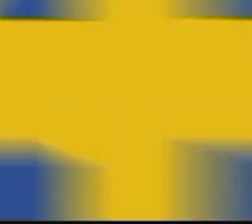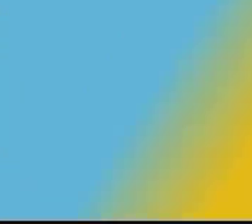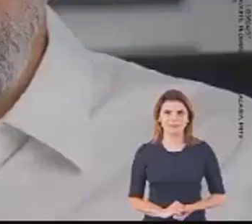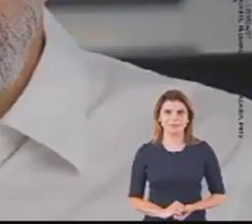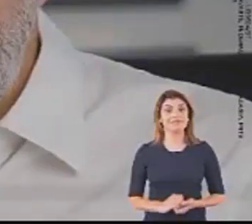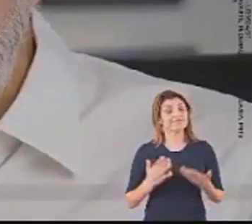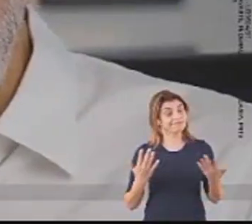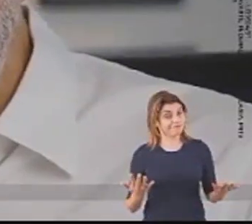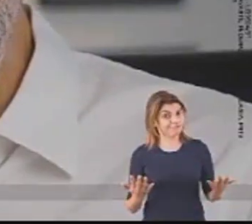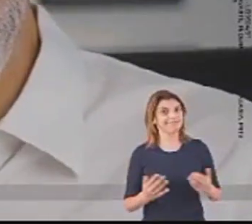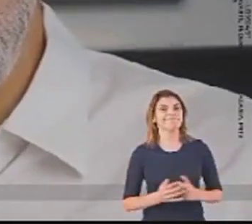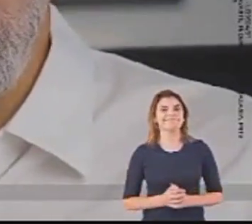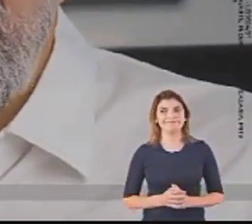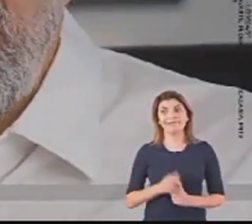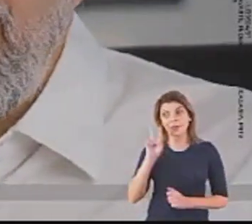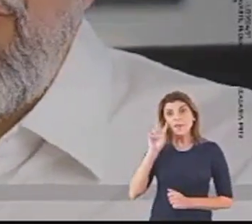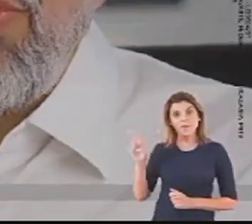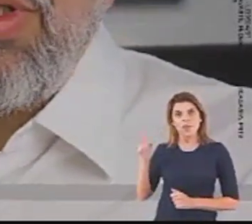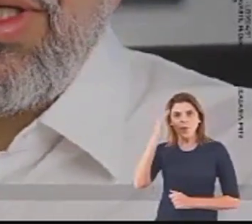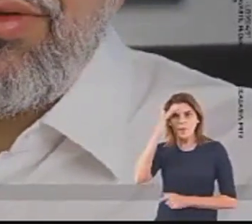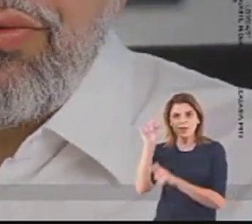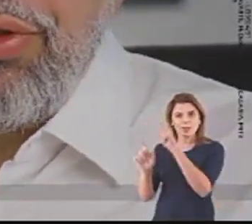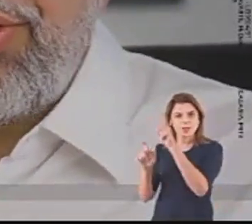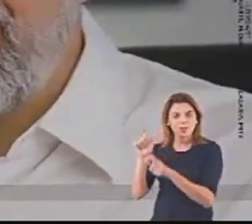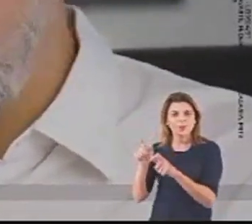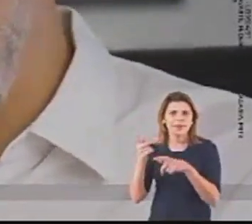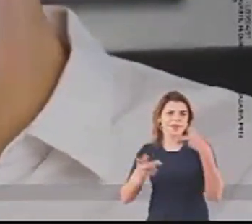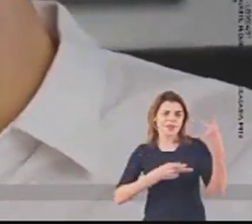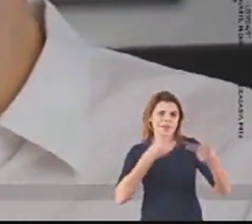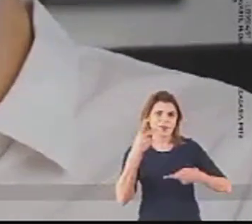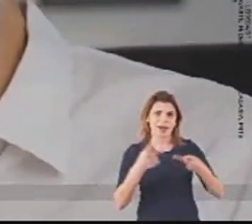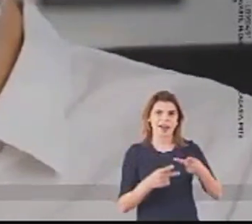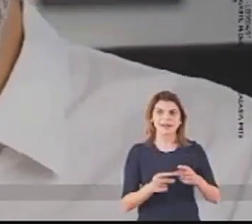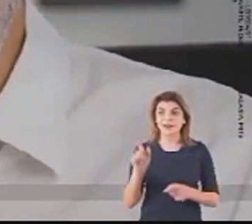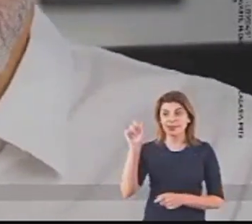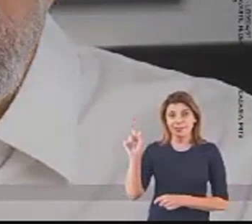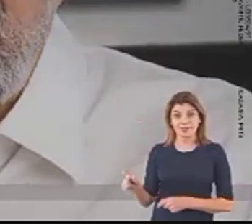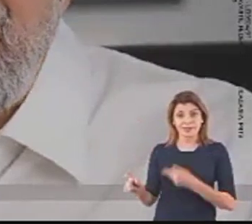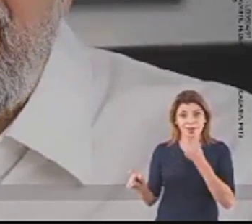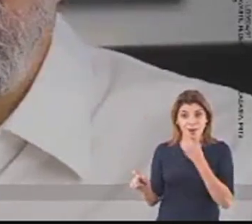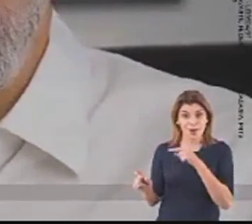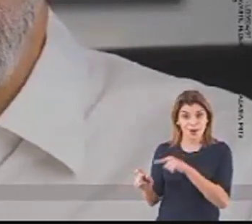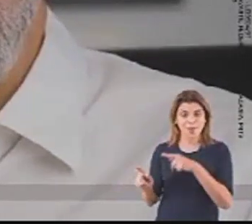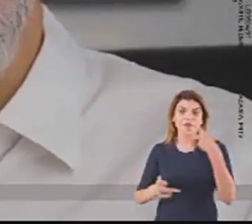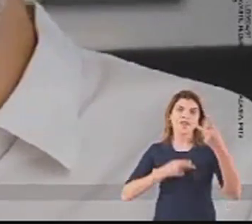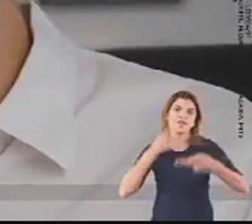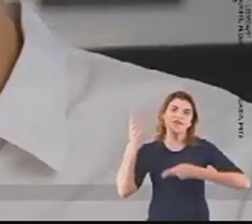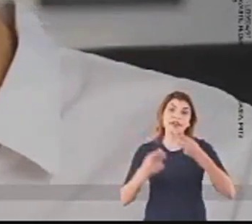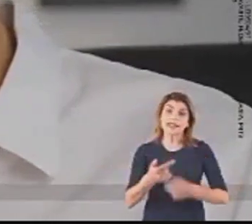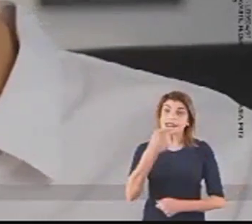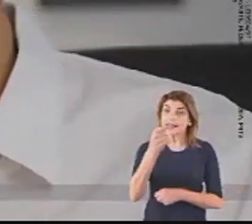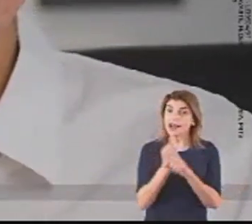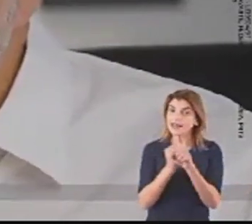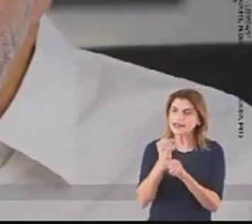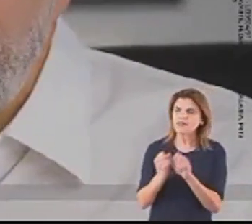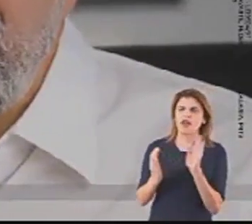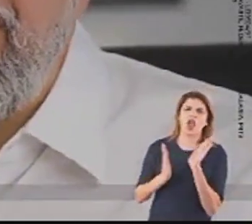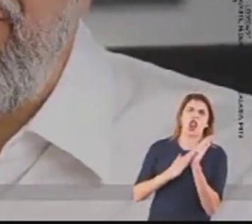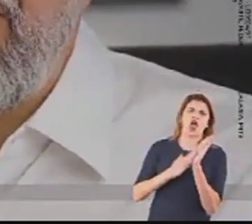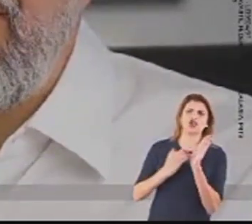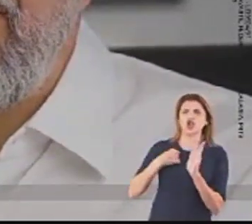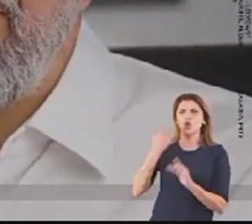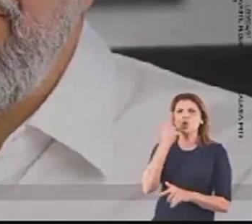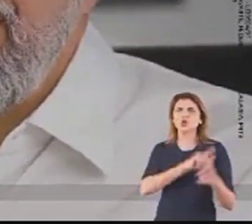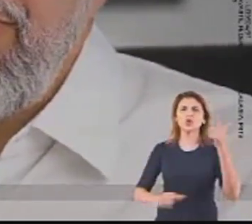É pessoal, para vocês verem como a política é suja. Esse senhor ficou sete anos me elogiando o tudo que eu